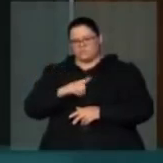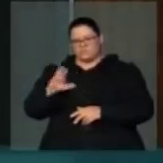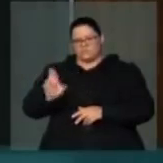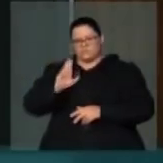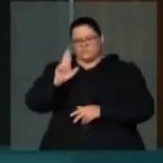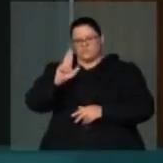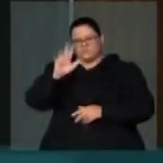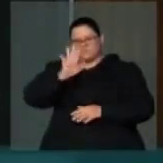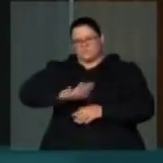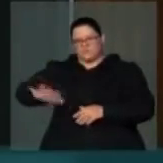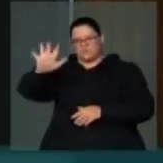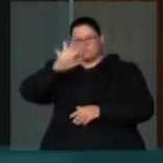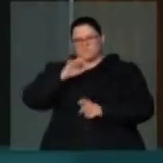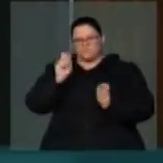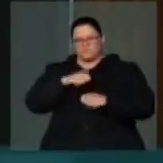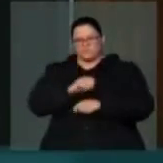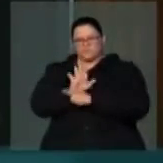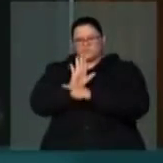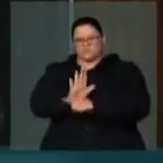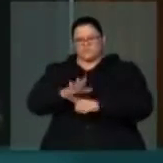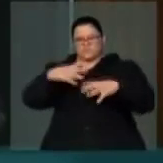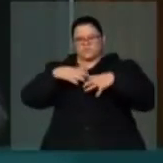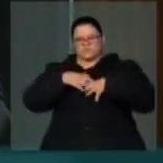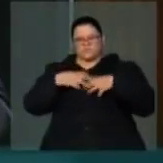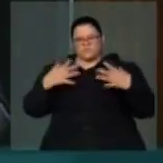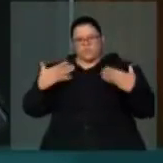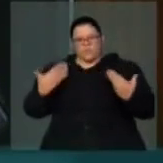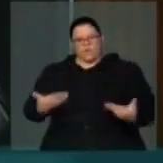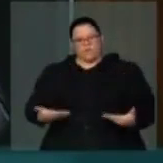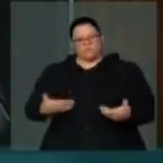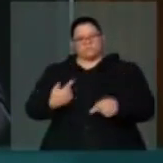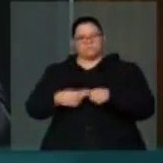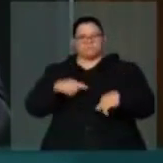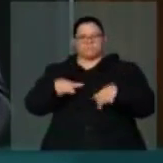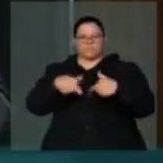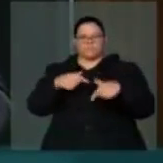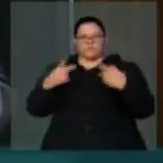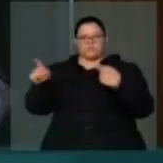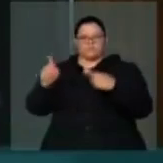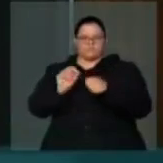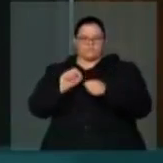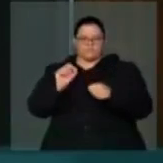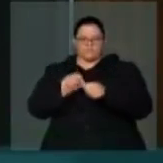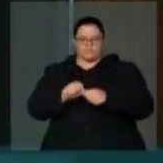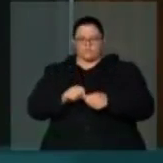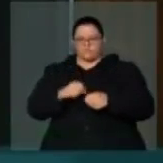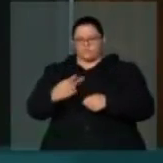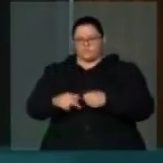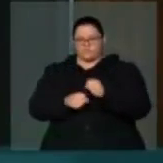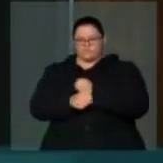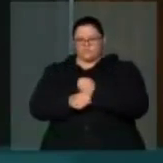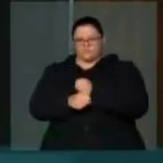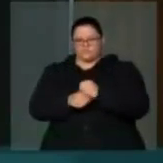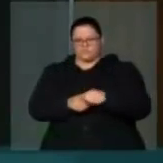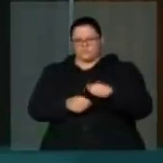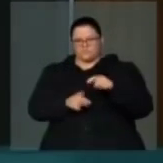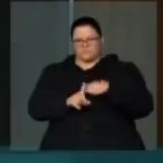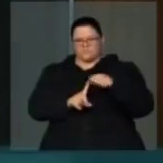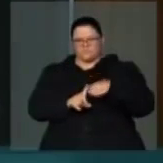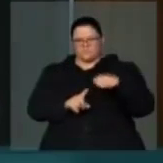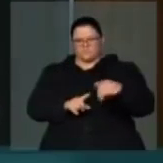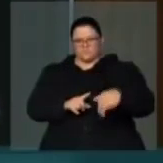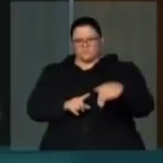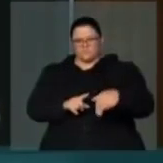e para todos nós sentimos honrados com o trabalho que eles fazem. E quero já deixar claro que este ano, em novembro, estaremos